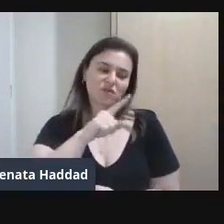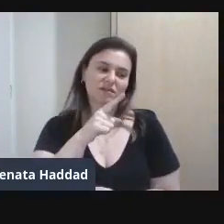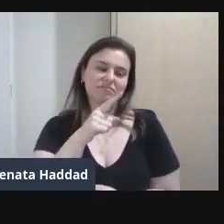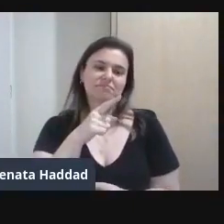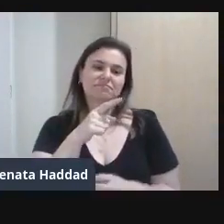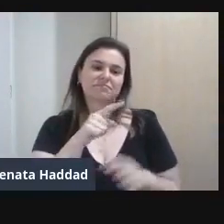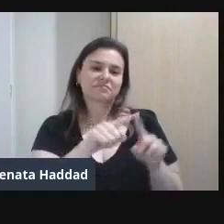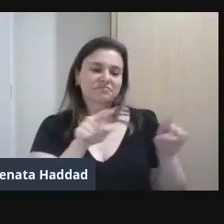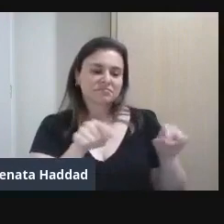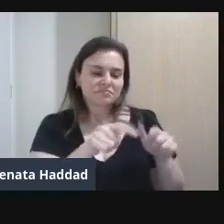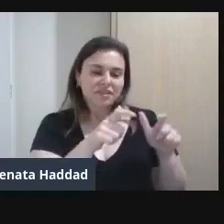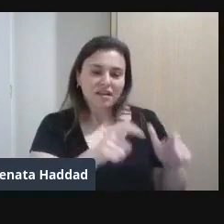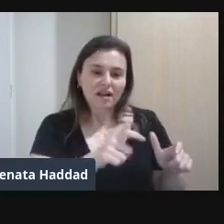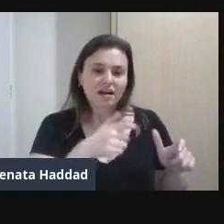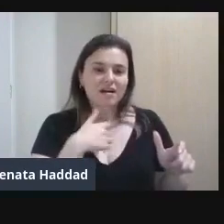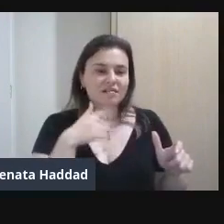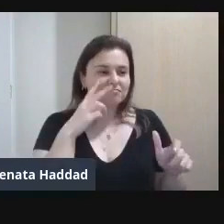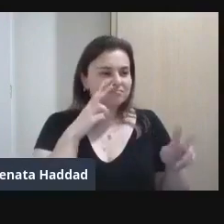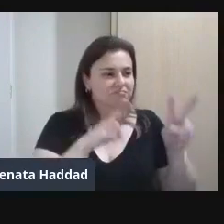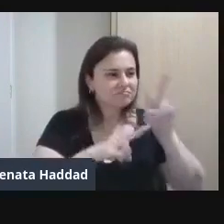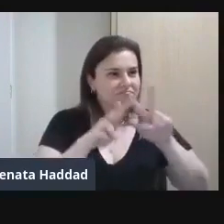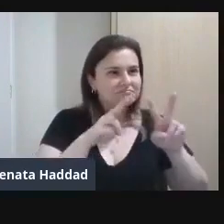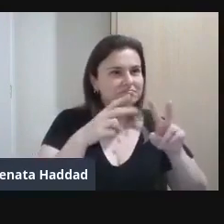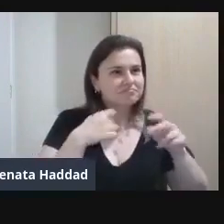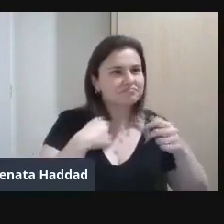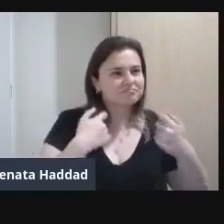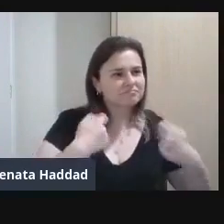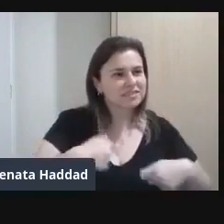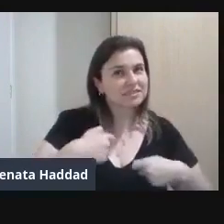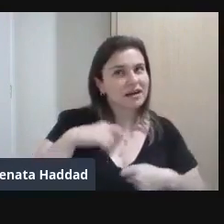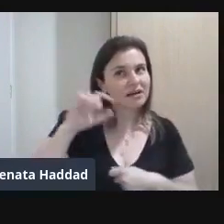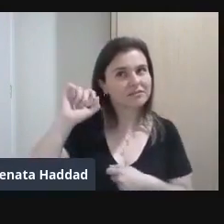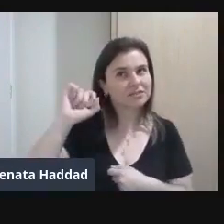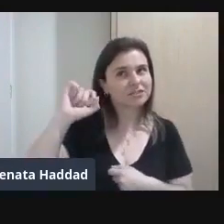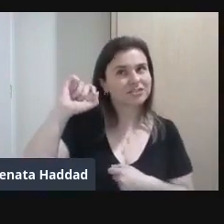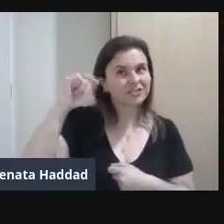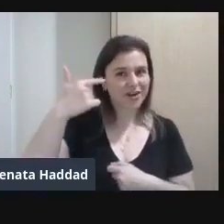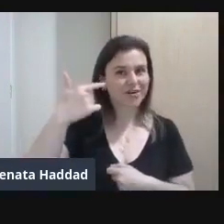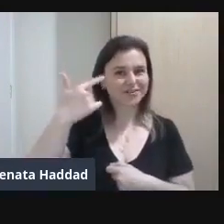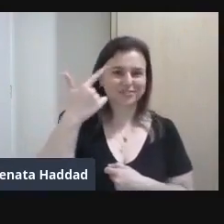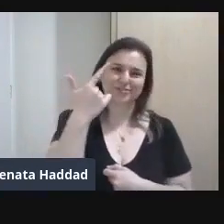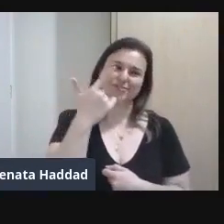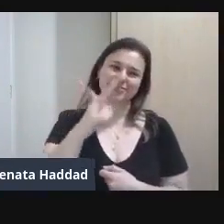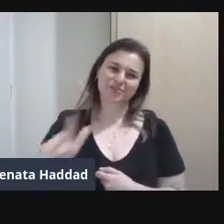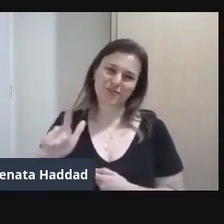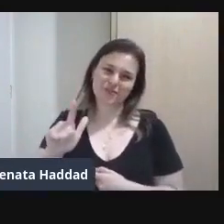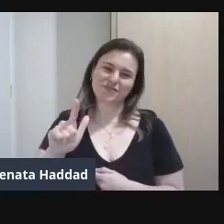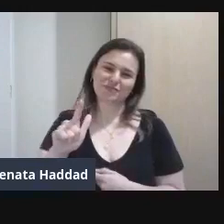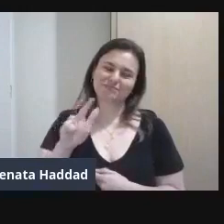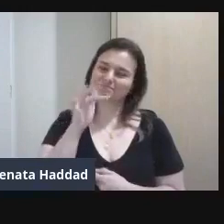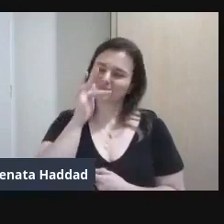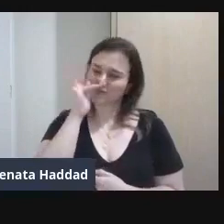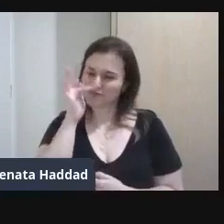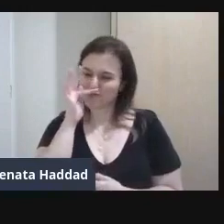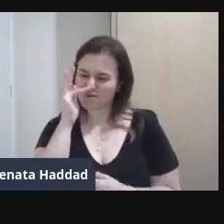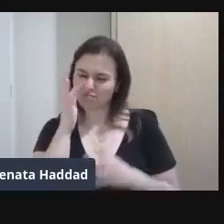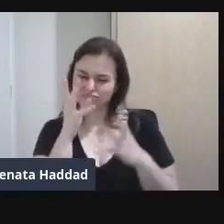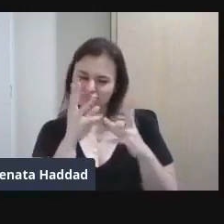foi Vendo Que o sol Precisava Voltar a brilhar Que as flores Estavam murchas